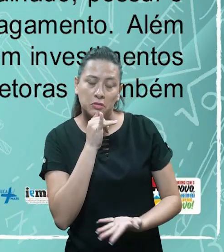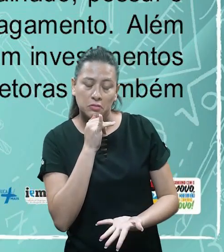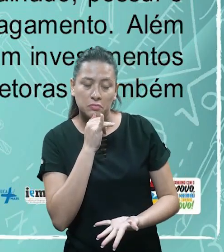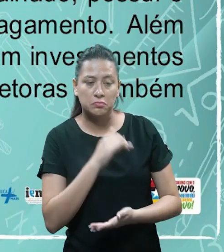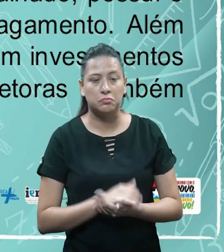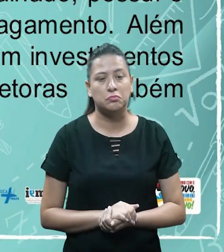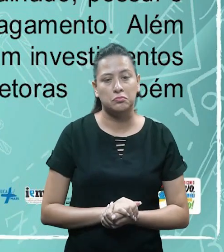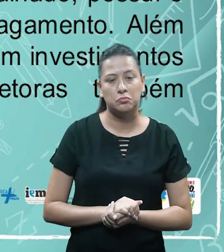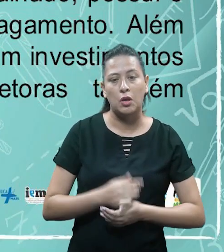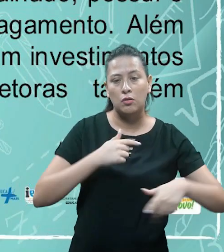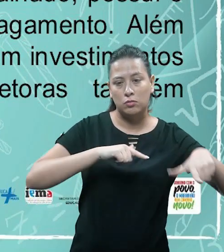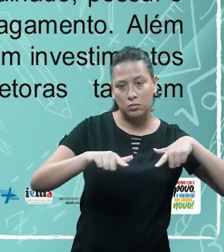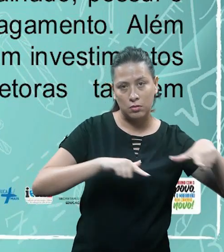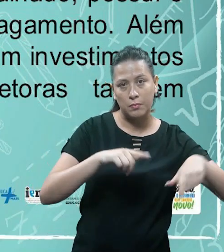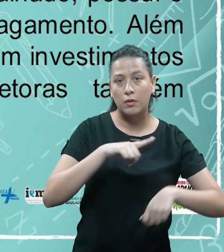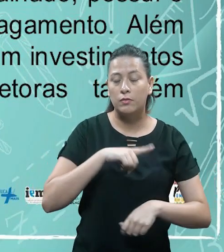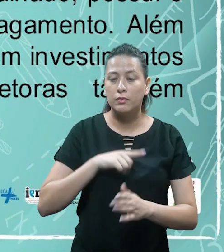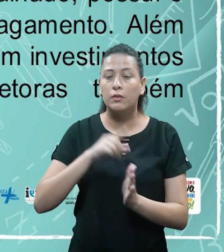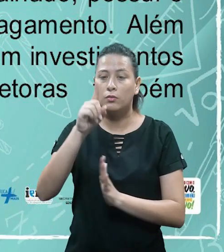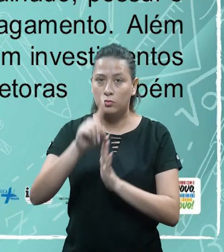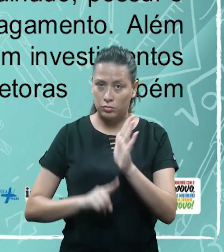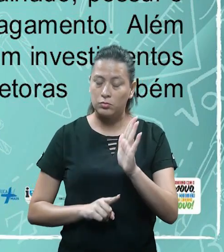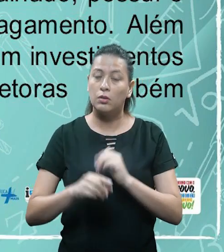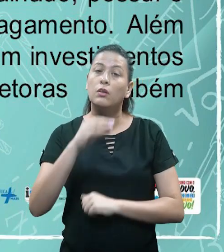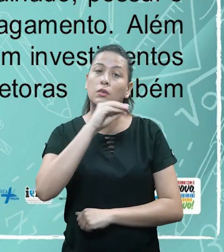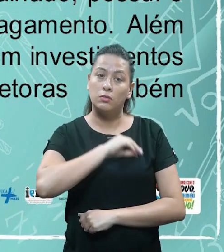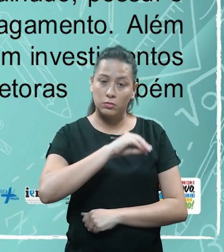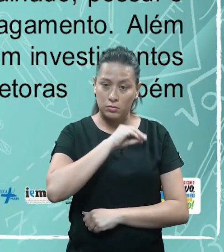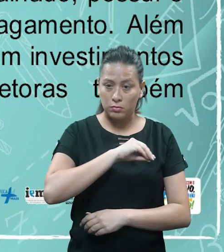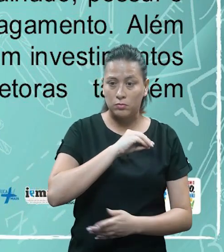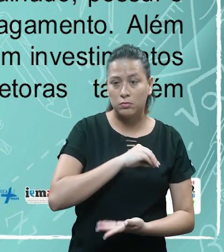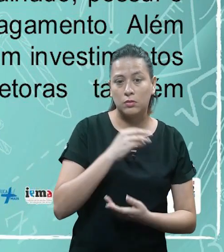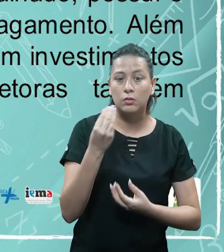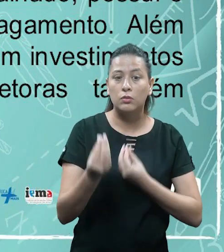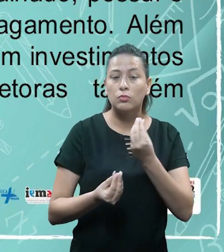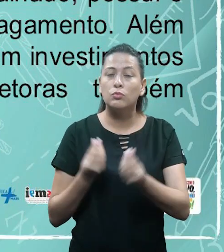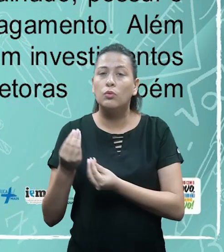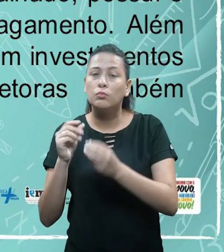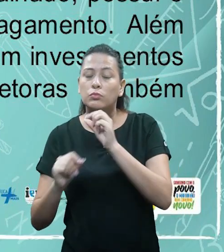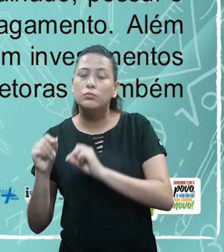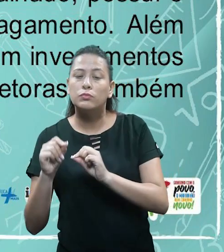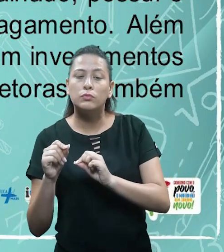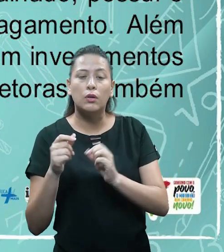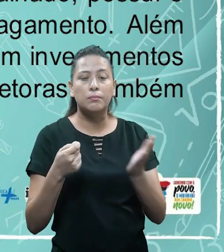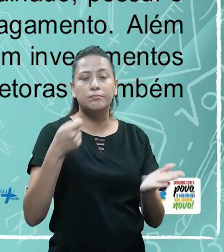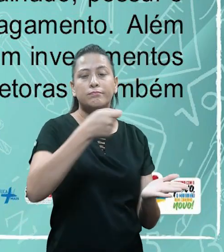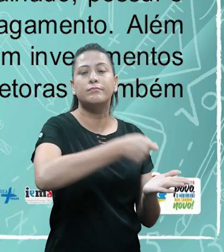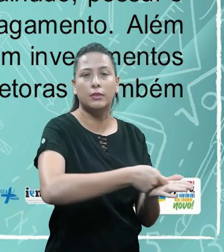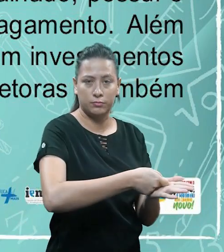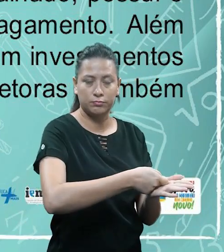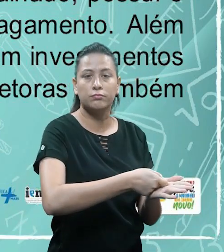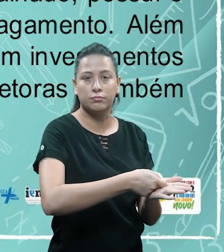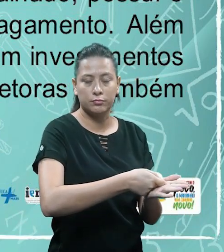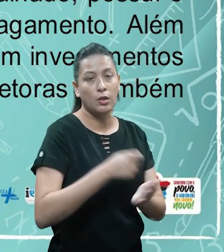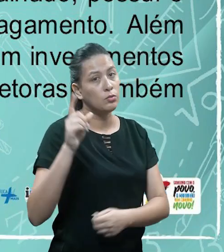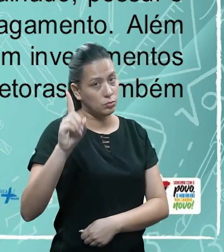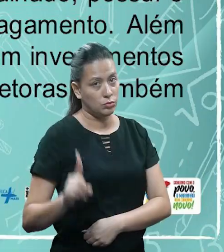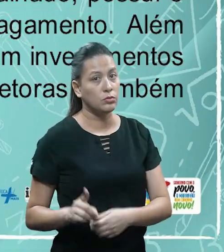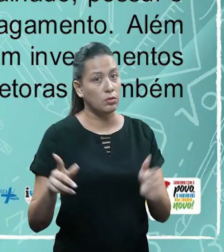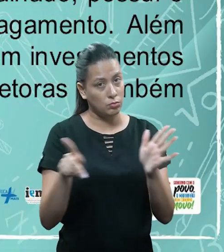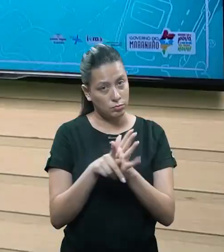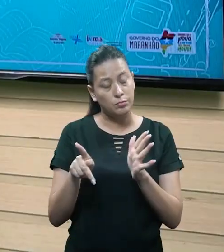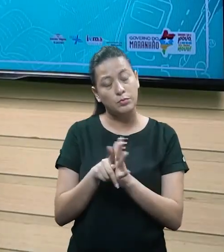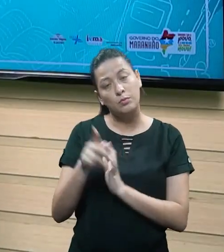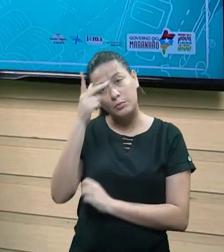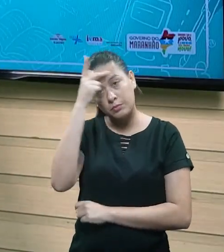um mês trabalhado, possui o direito de receber seu salário como forma de pagamento. Então, pronto, isso aqui é um direito do trabalhador a